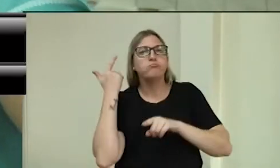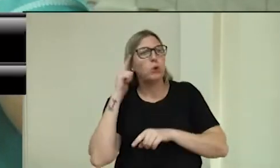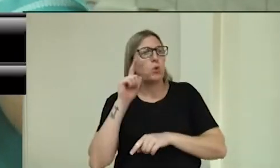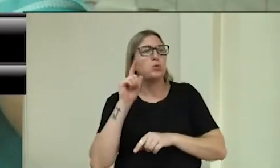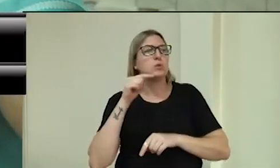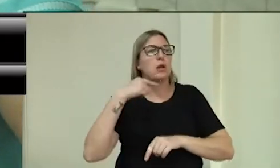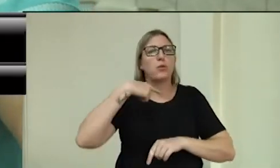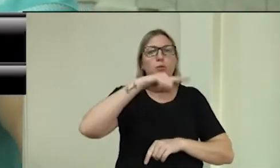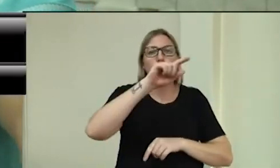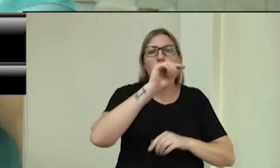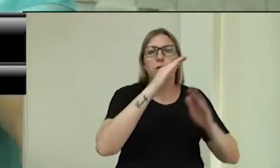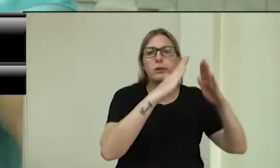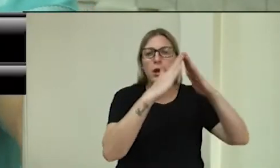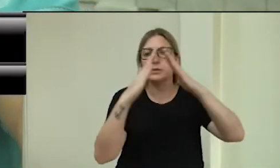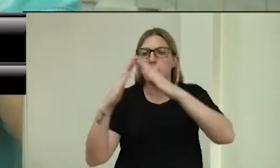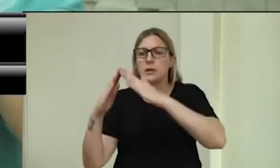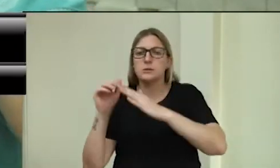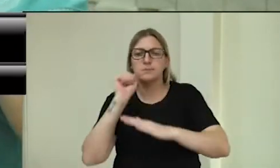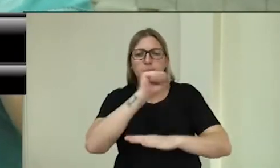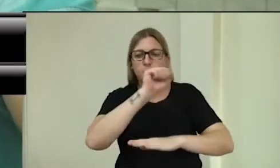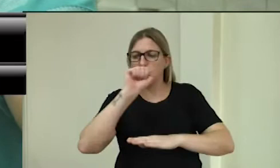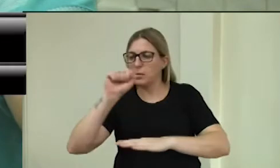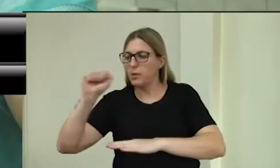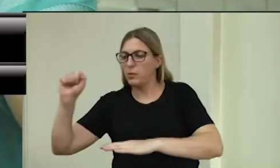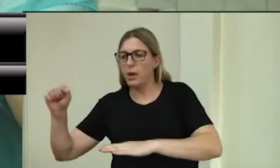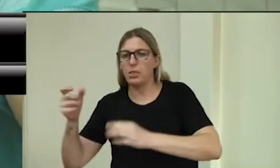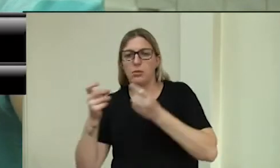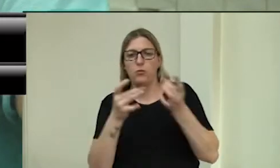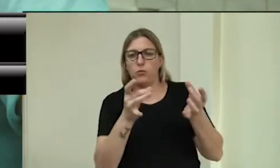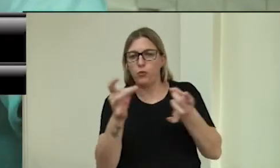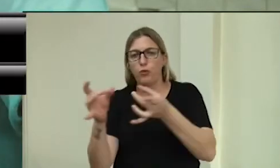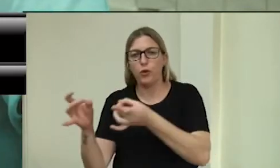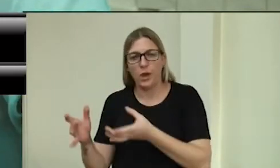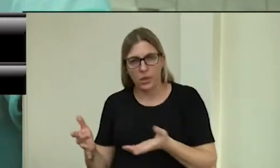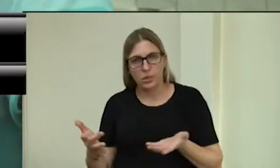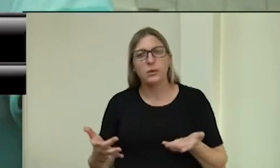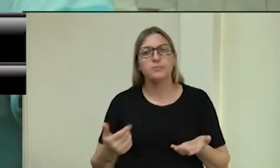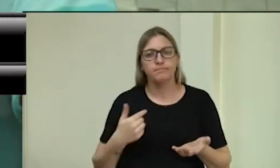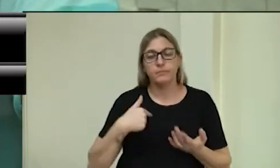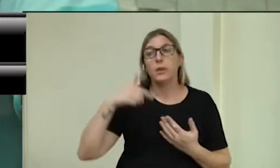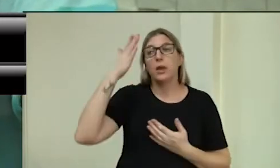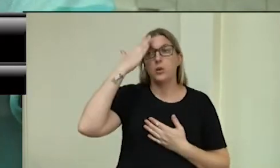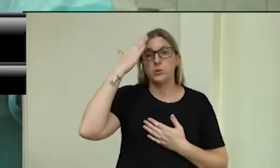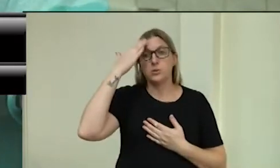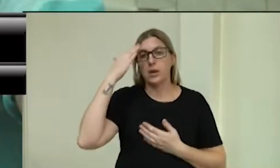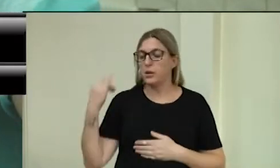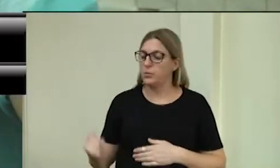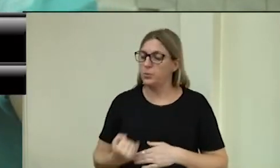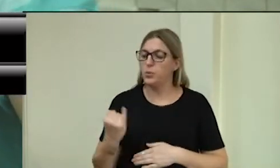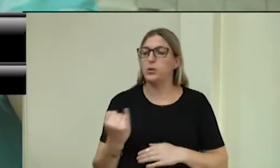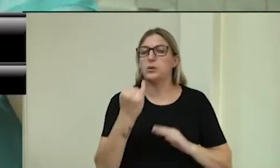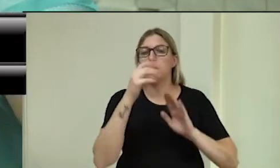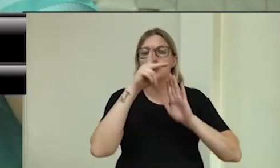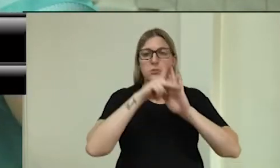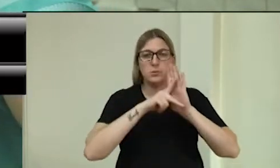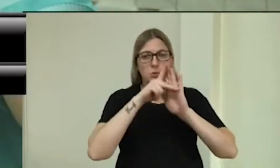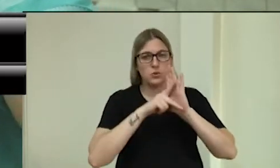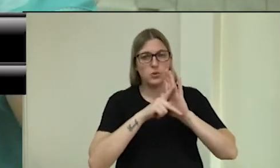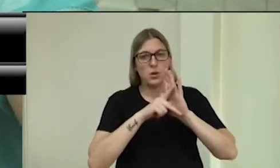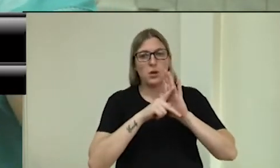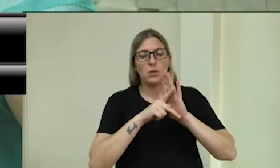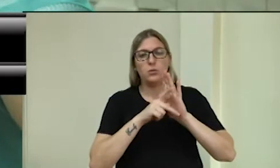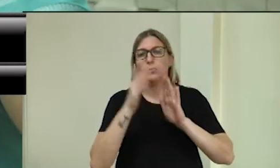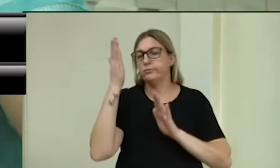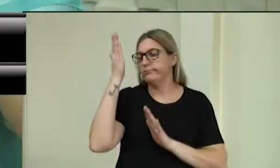Então, está muito difícil. Então, aqui, sei da importância desse projeto, sei que não é só nós que vamos